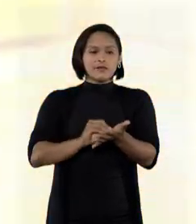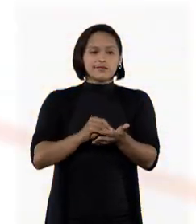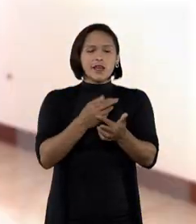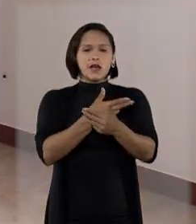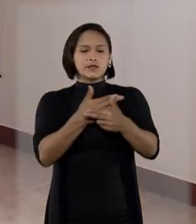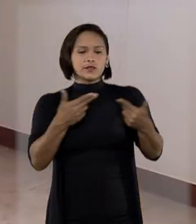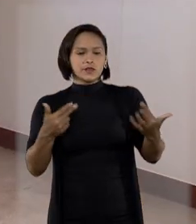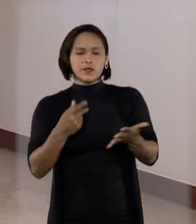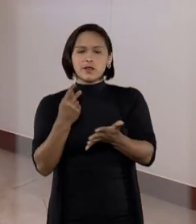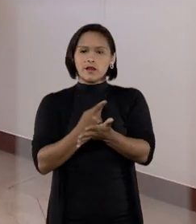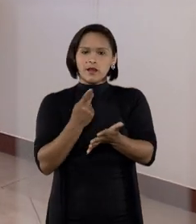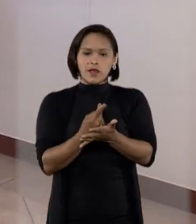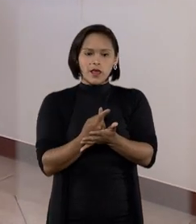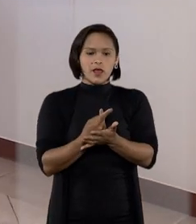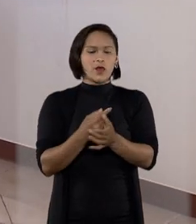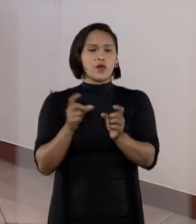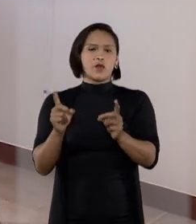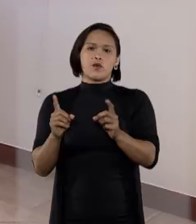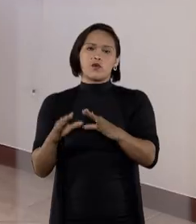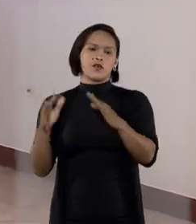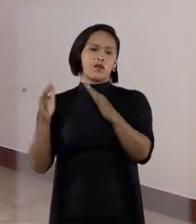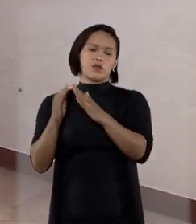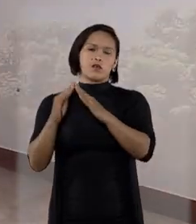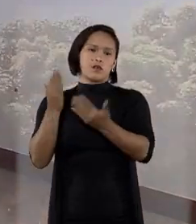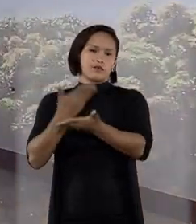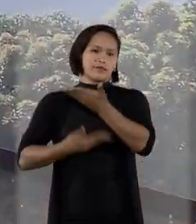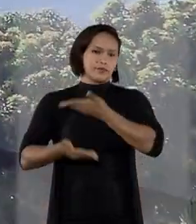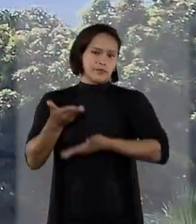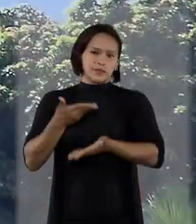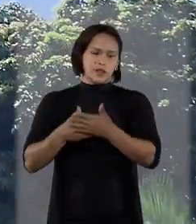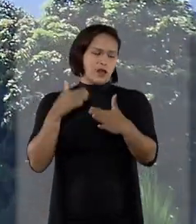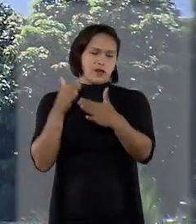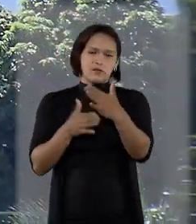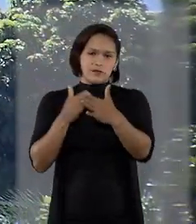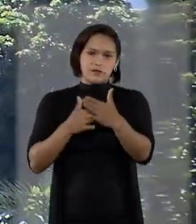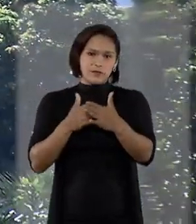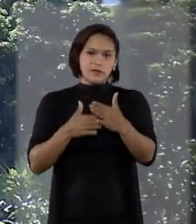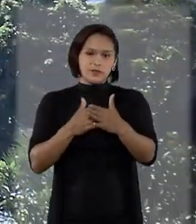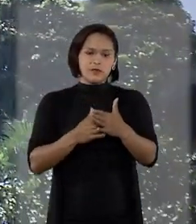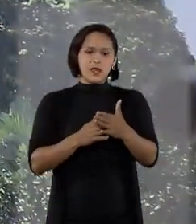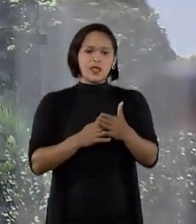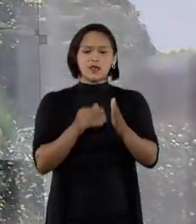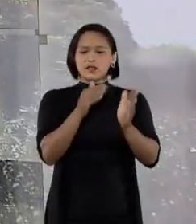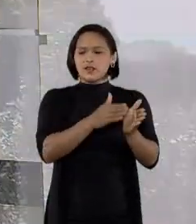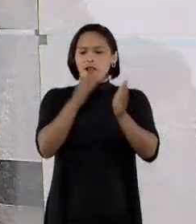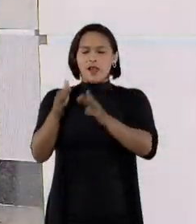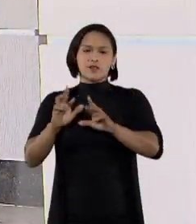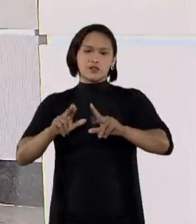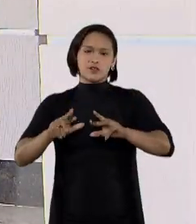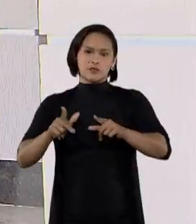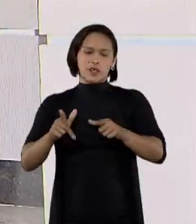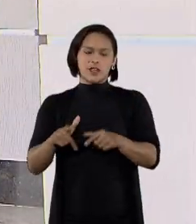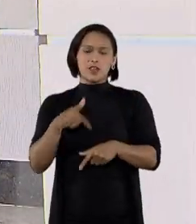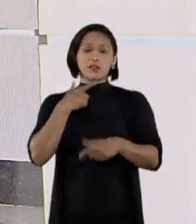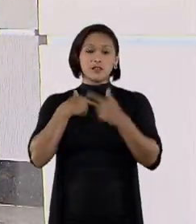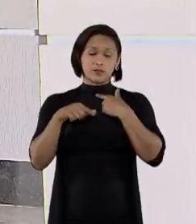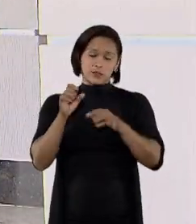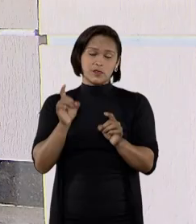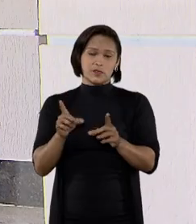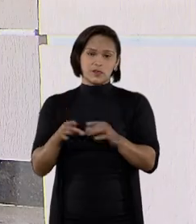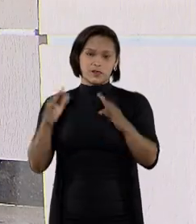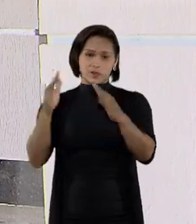situações que o corretor não tem nenhuma interferência, ou seja, por motivos alheios à vontade do corretor,